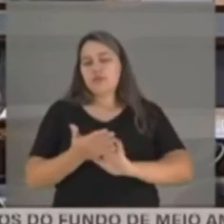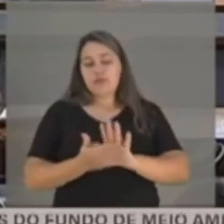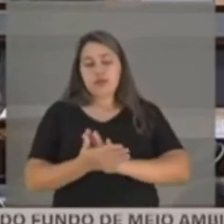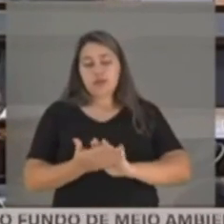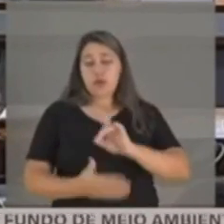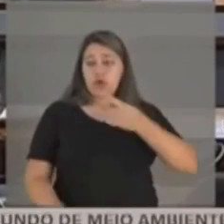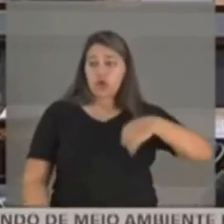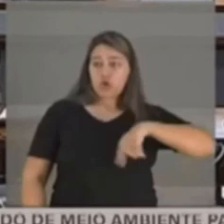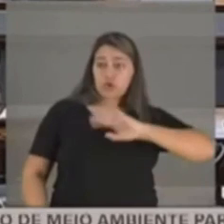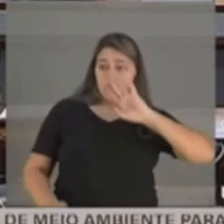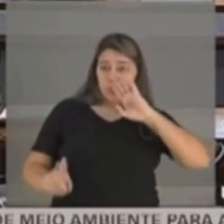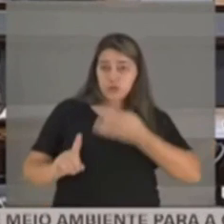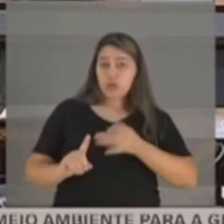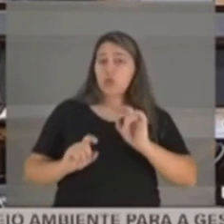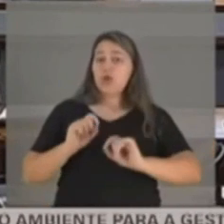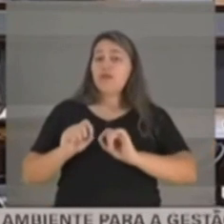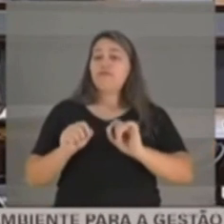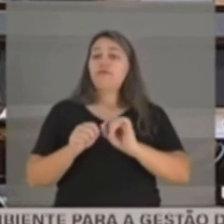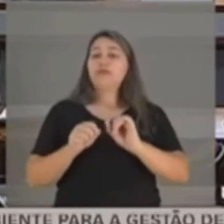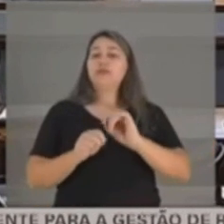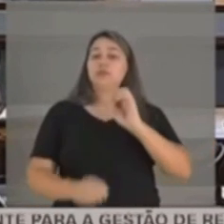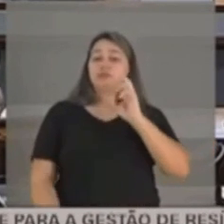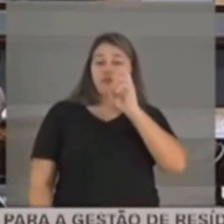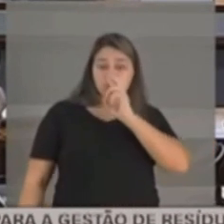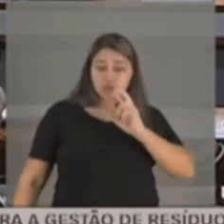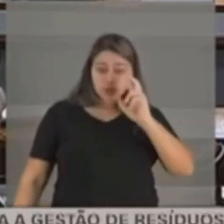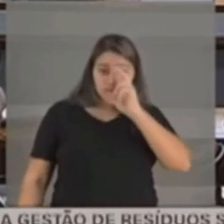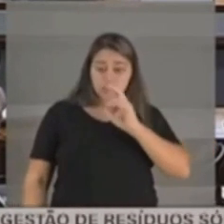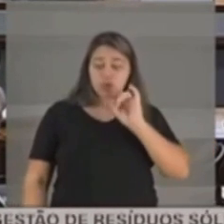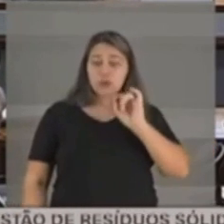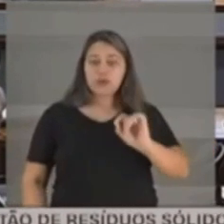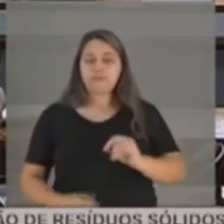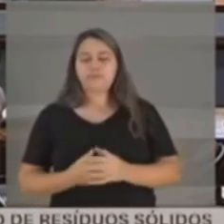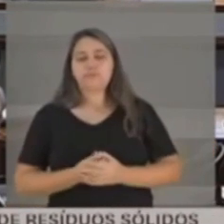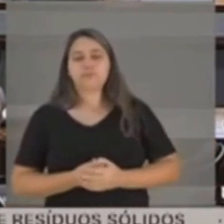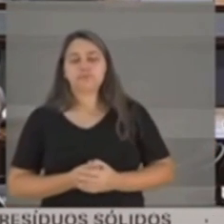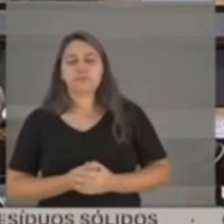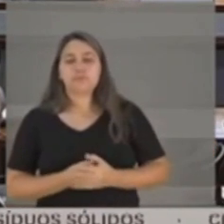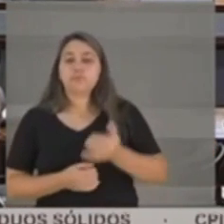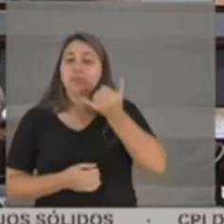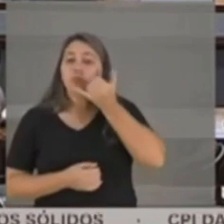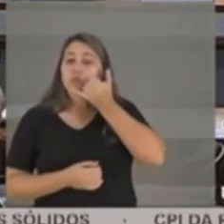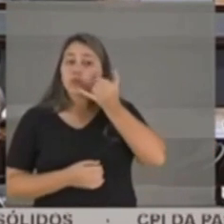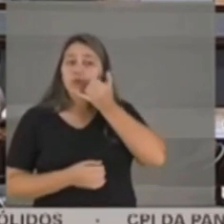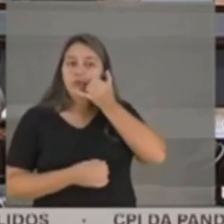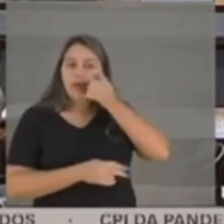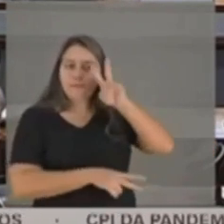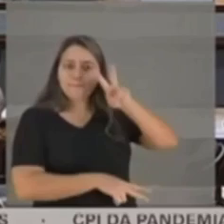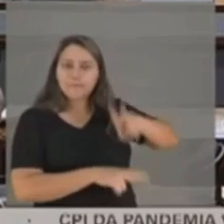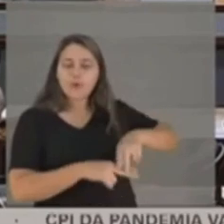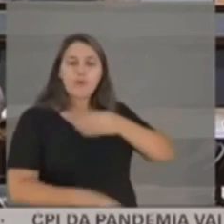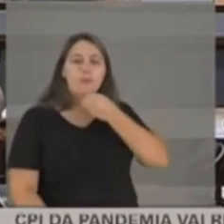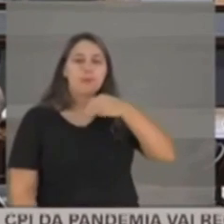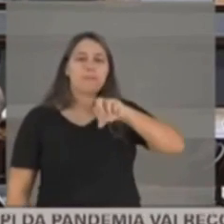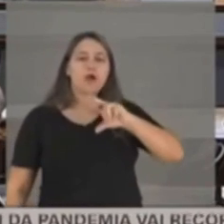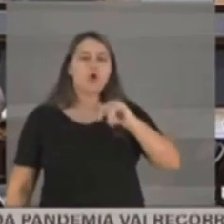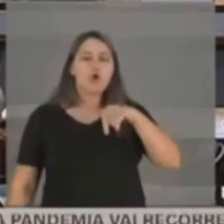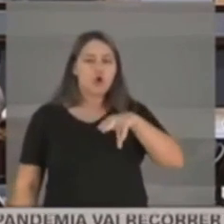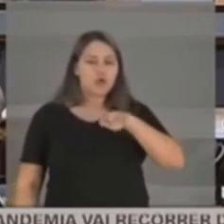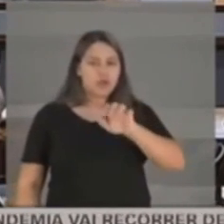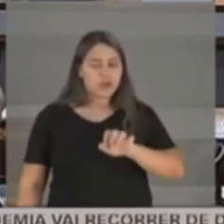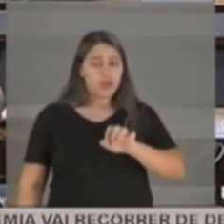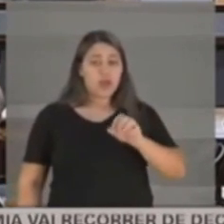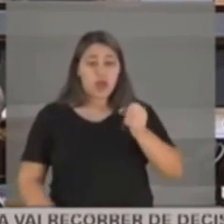estamos acusando aqui, nós estamos fazendo uma investigação, em que num celular prendido do senhor Marconi, o ano passado,